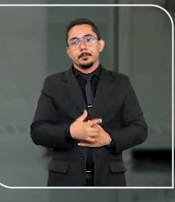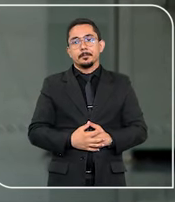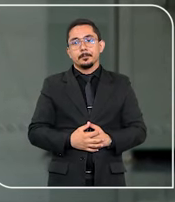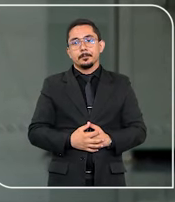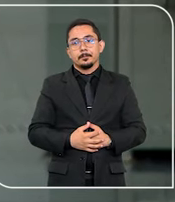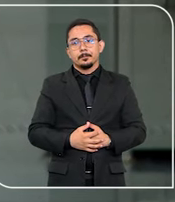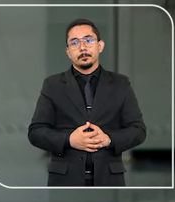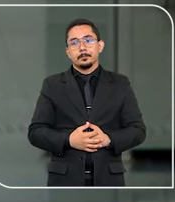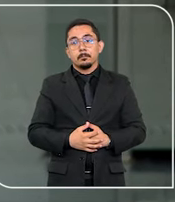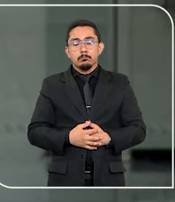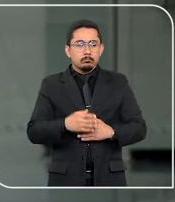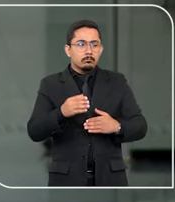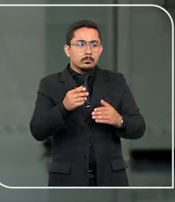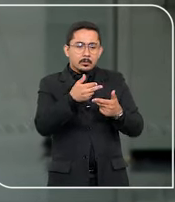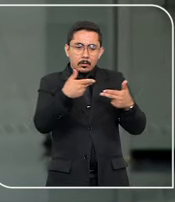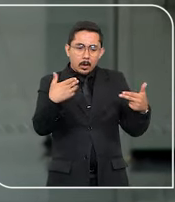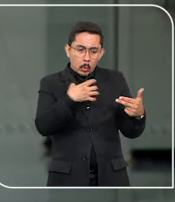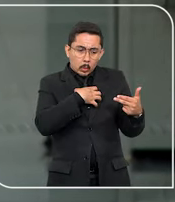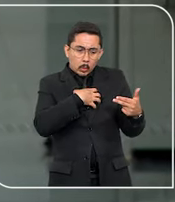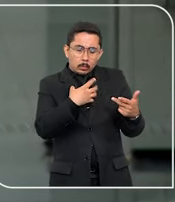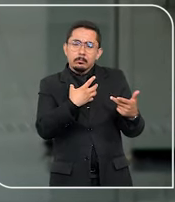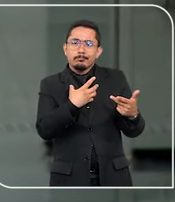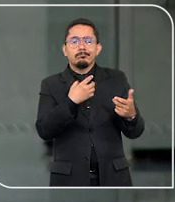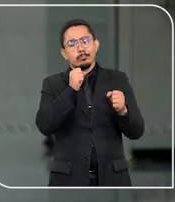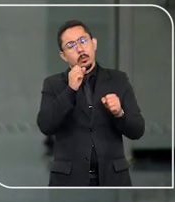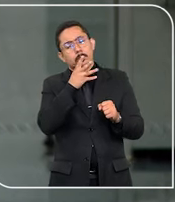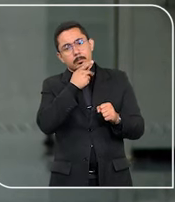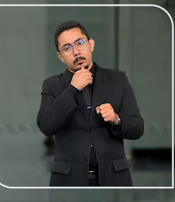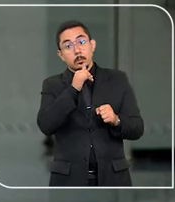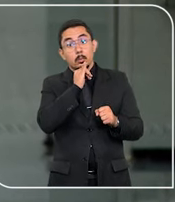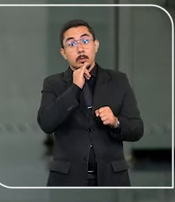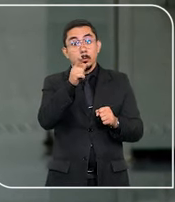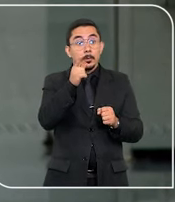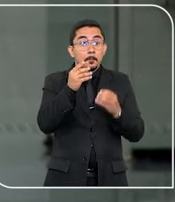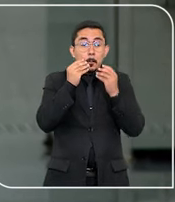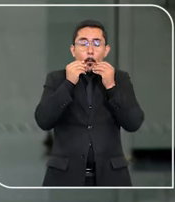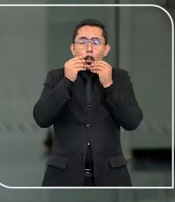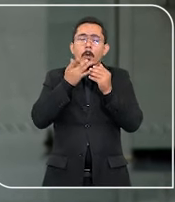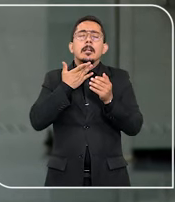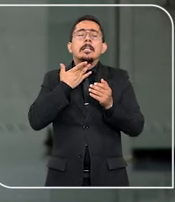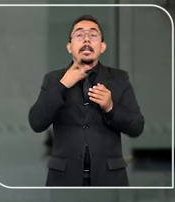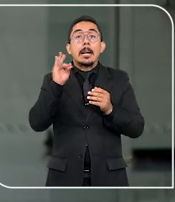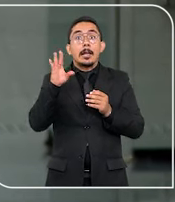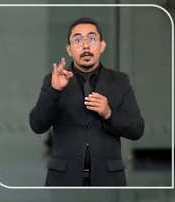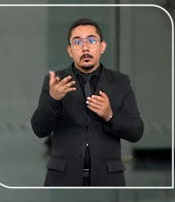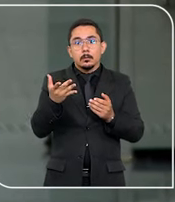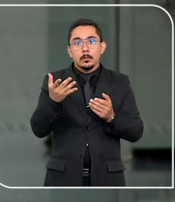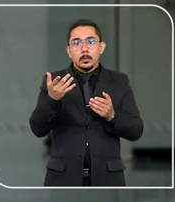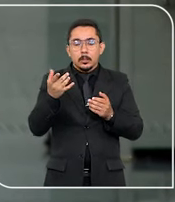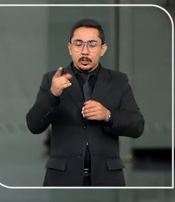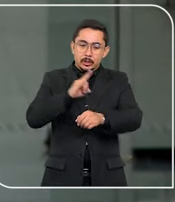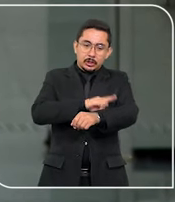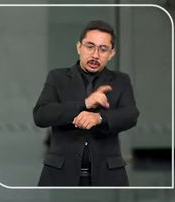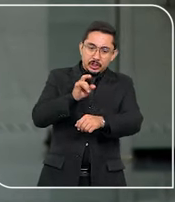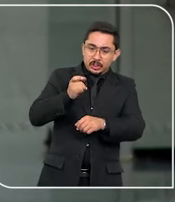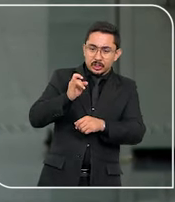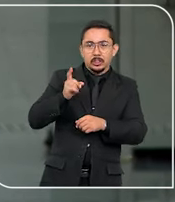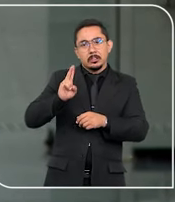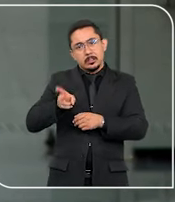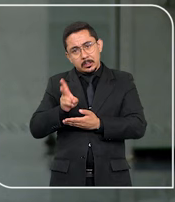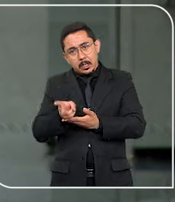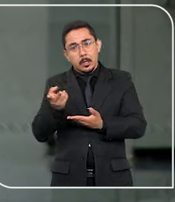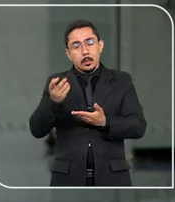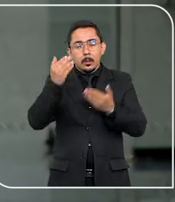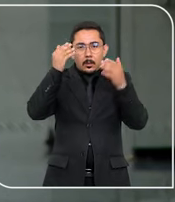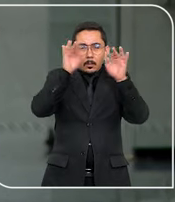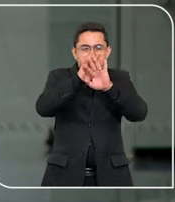tipo 1. Os sintomas podem demorar a aparecer. Alguns deles são muita sede, urinar demais, vista turva e